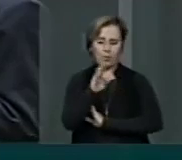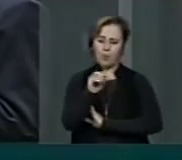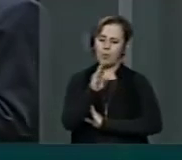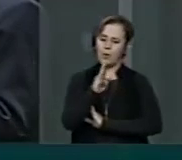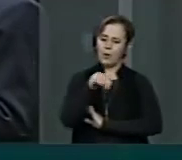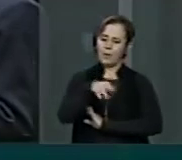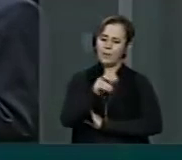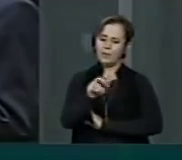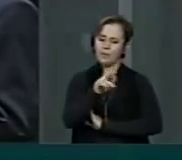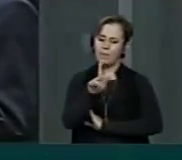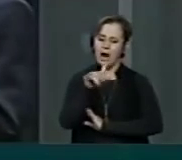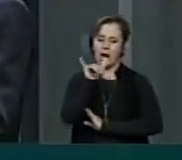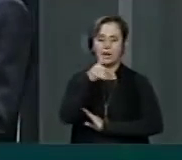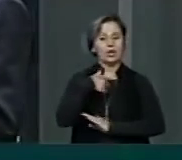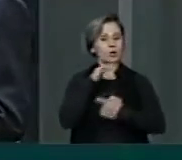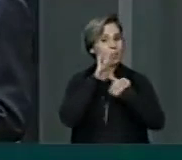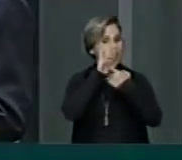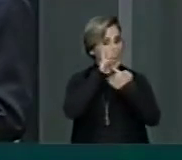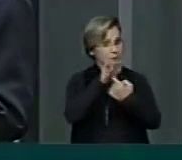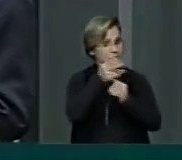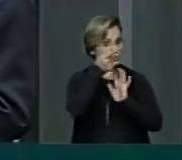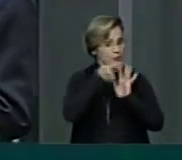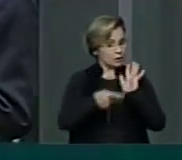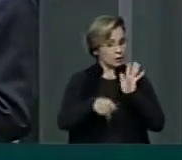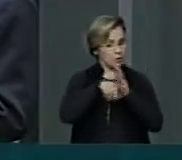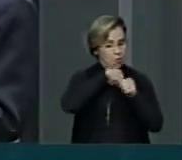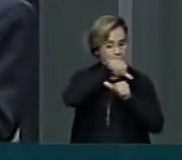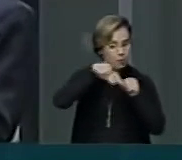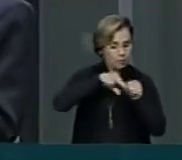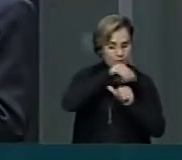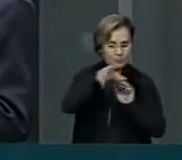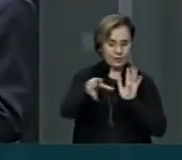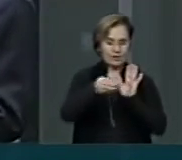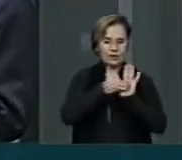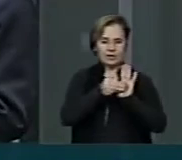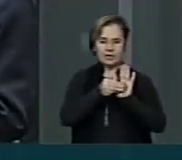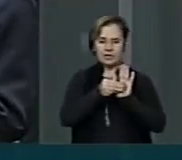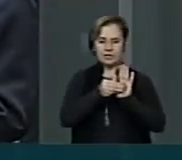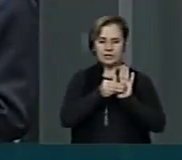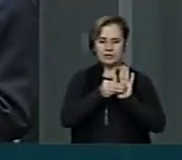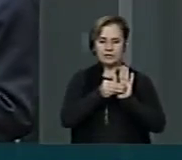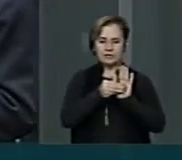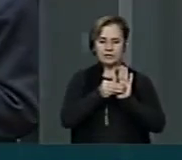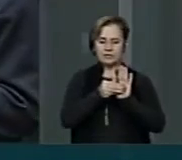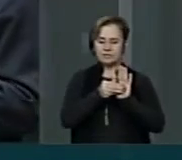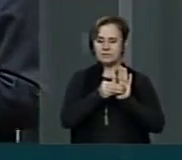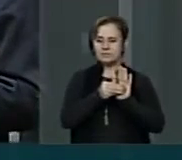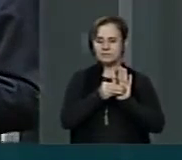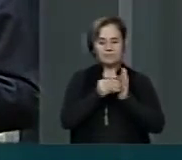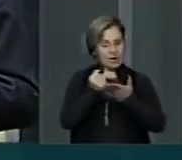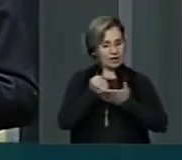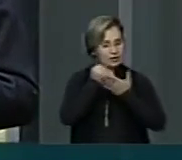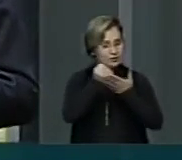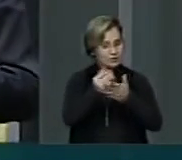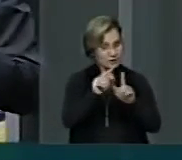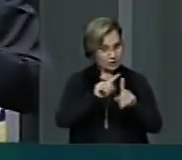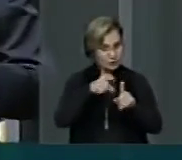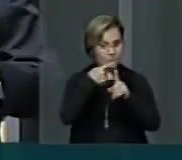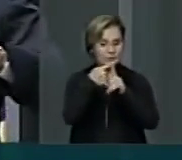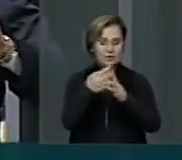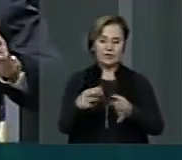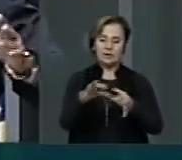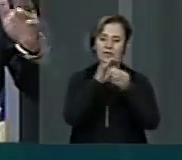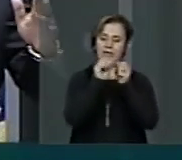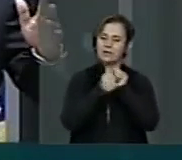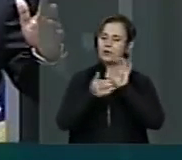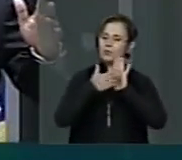eu apresentei um projeto modificativo, sem tirar a essência do nobre autor, e propus para